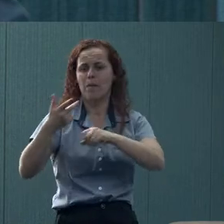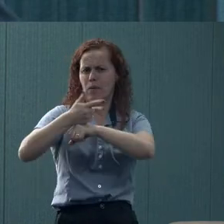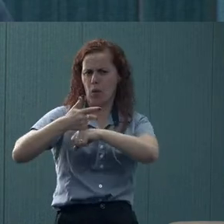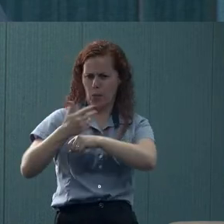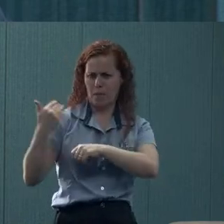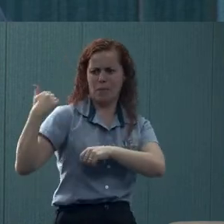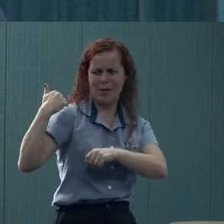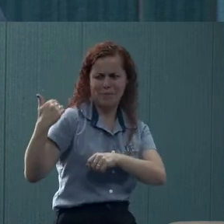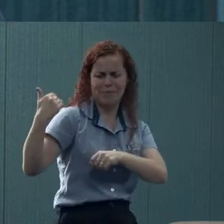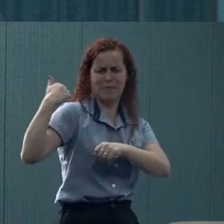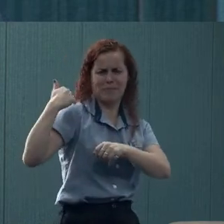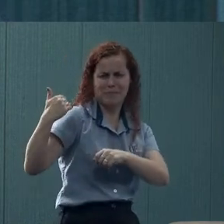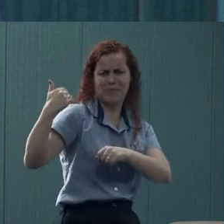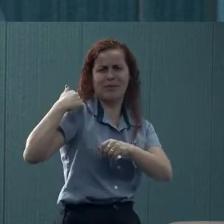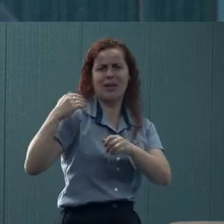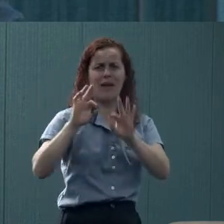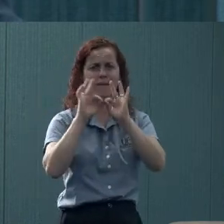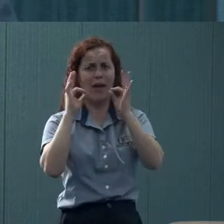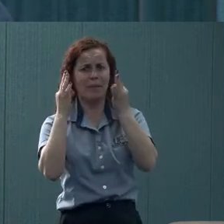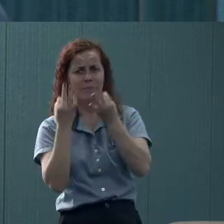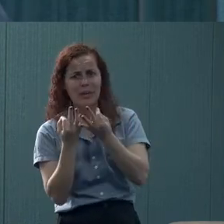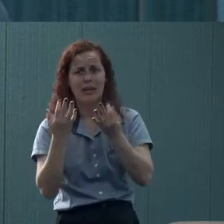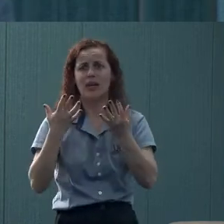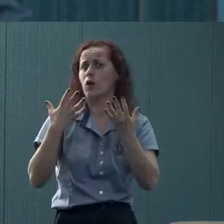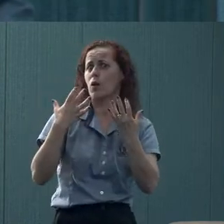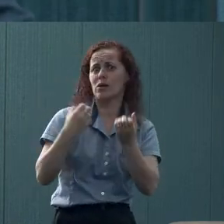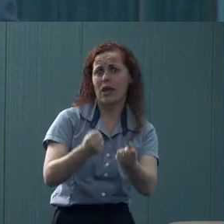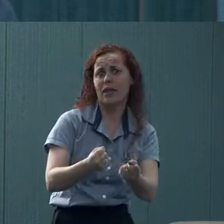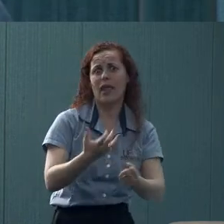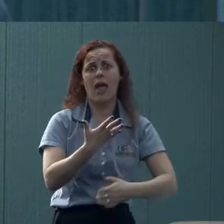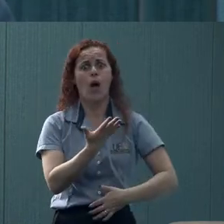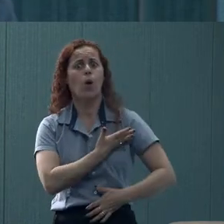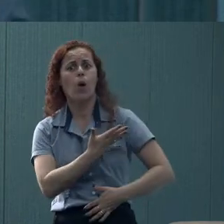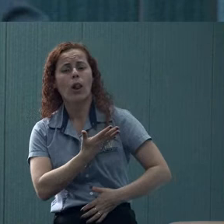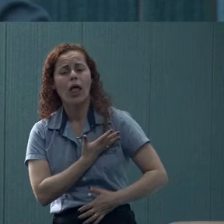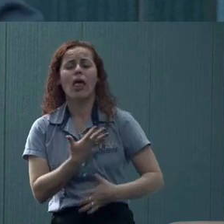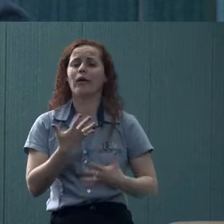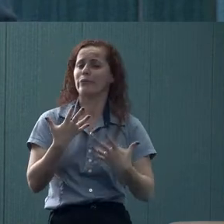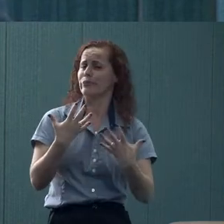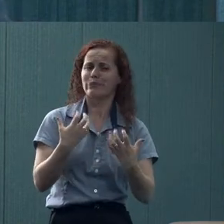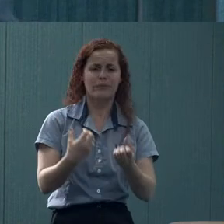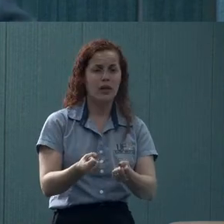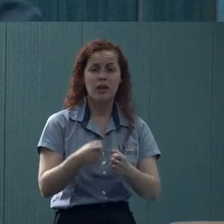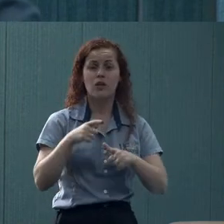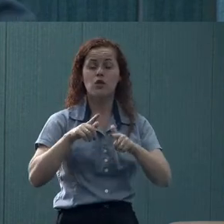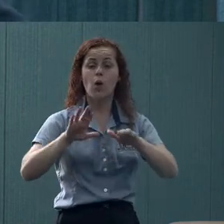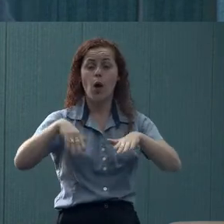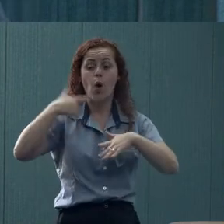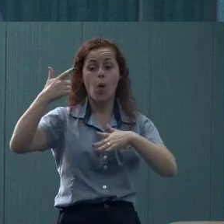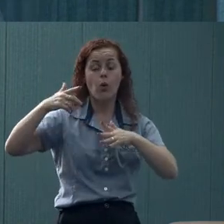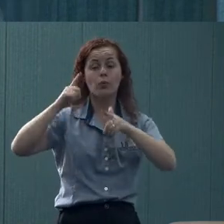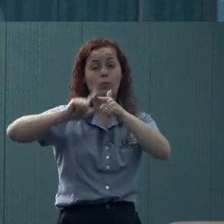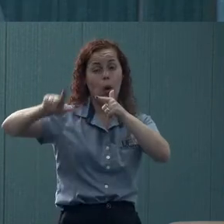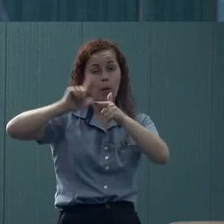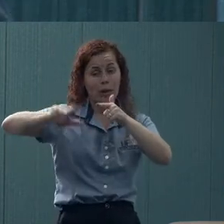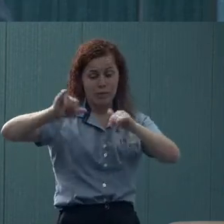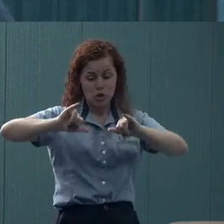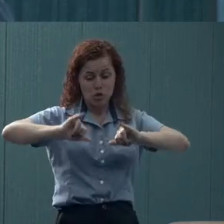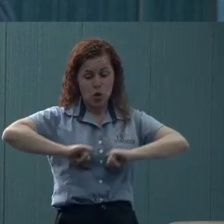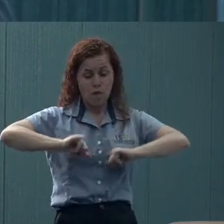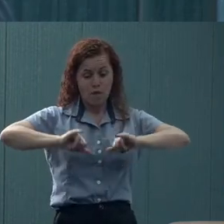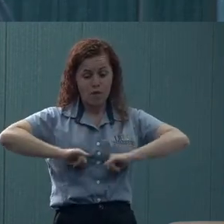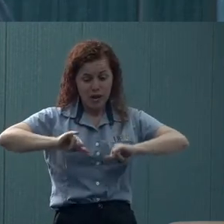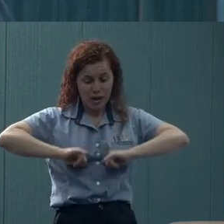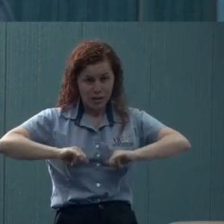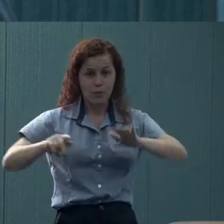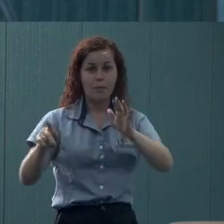muito com queixas relacionadas à família, mas também aos colegas, e essa é uma outra fonte de produção de sofrimento grande